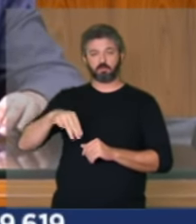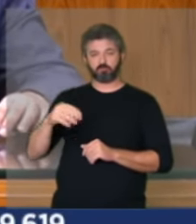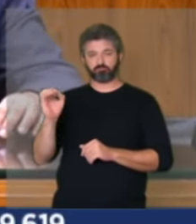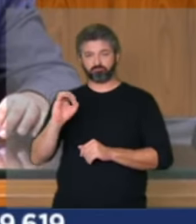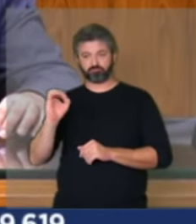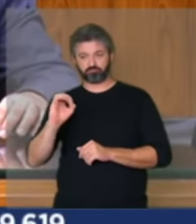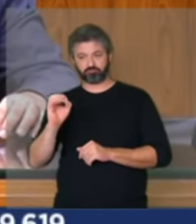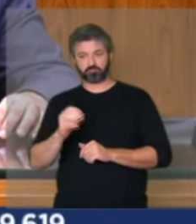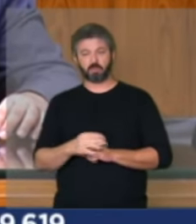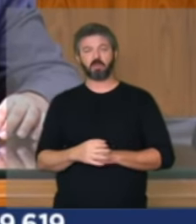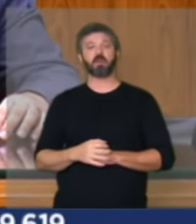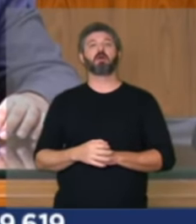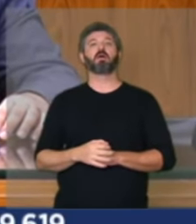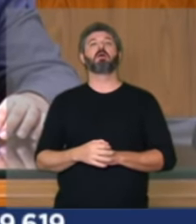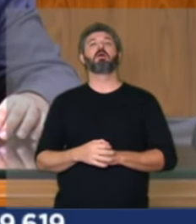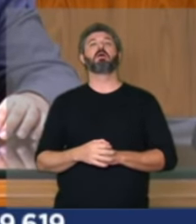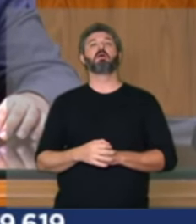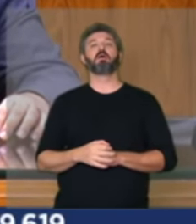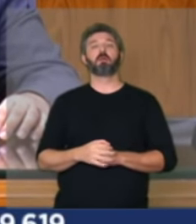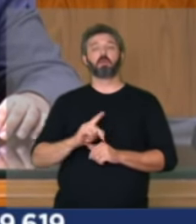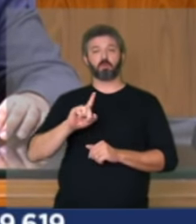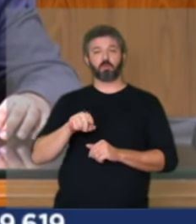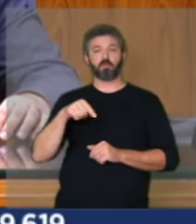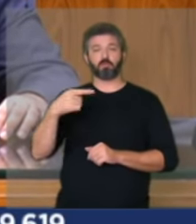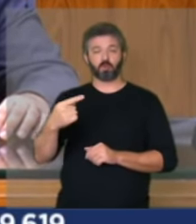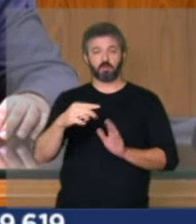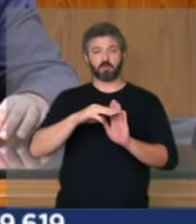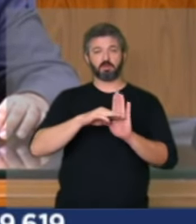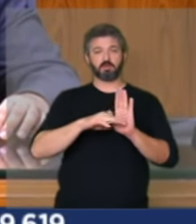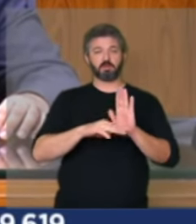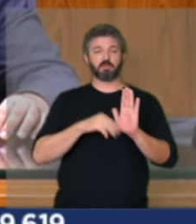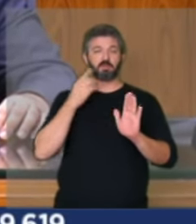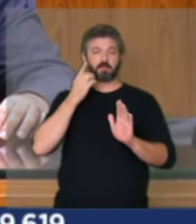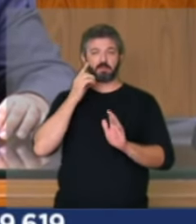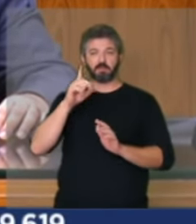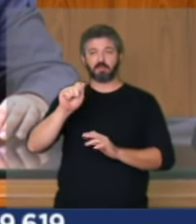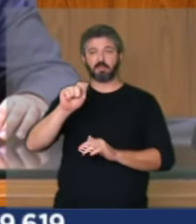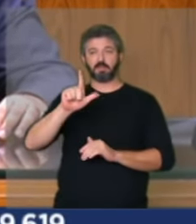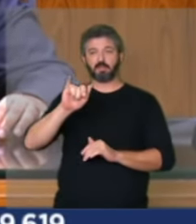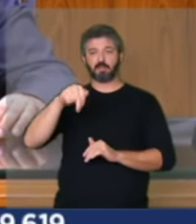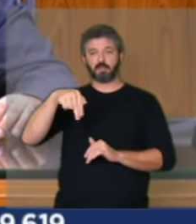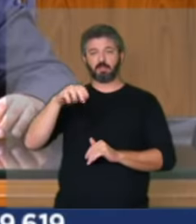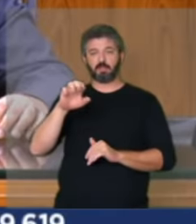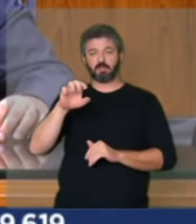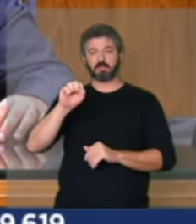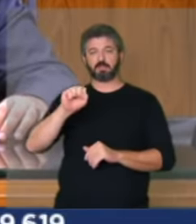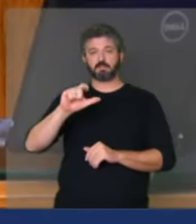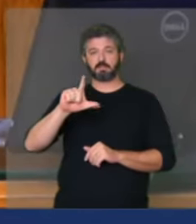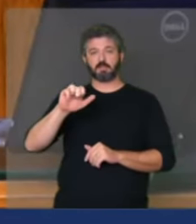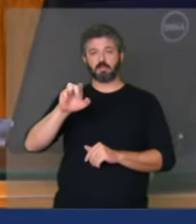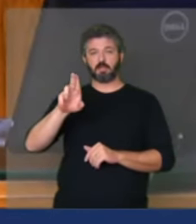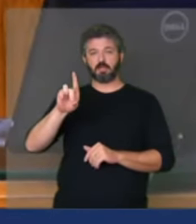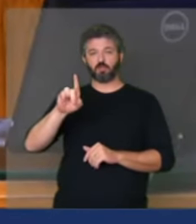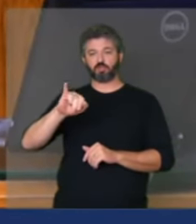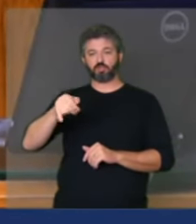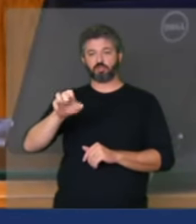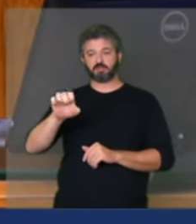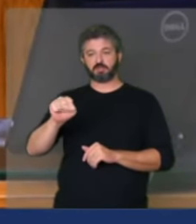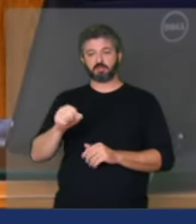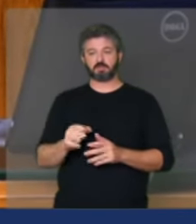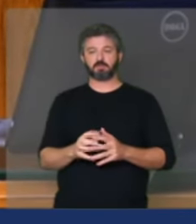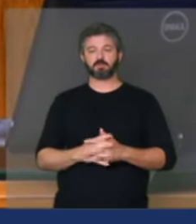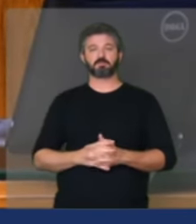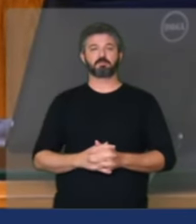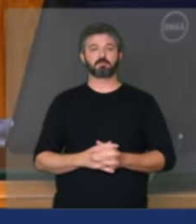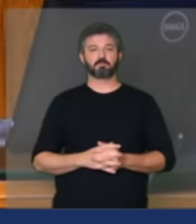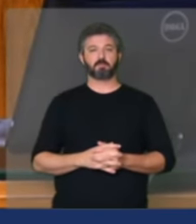sala virtual vamos ao próximo orador inscrito deputada aline sliutes três minutos deputada